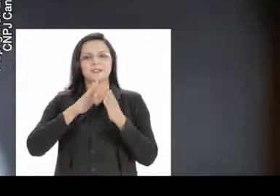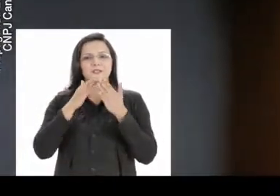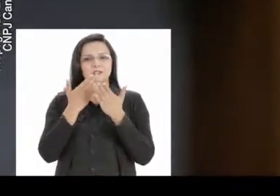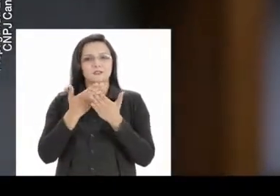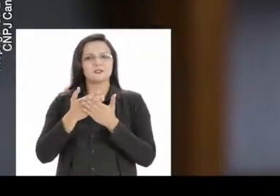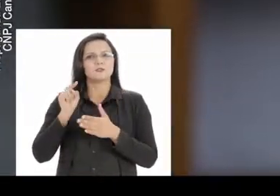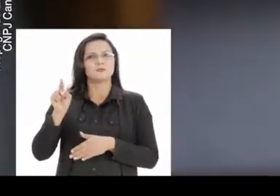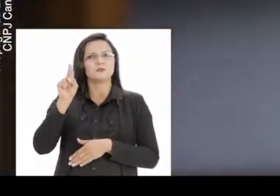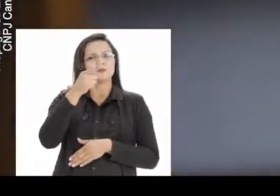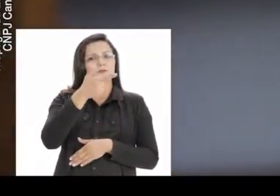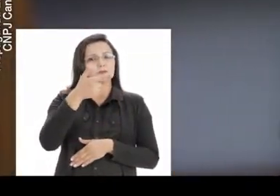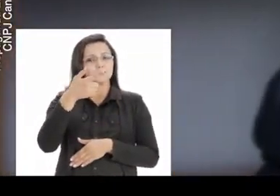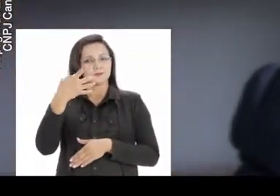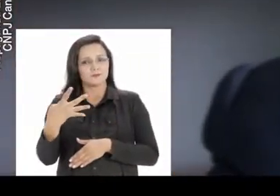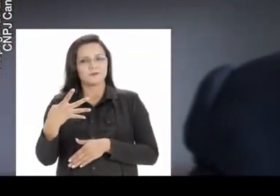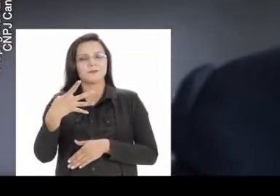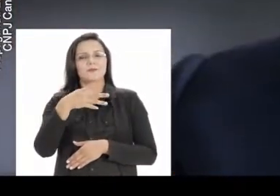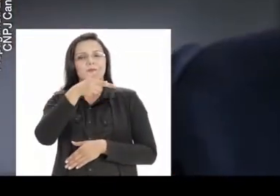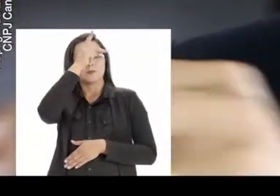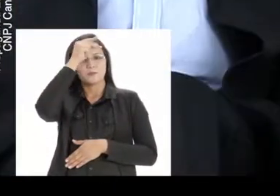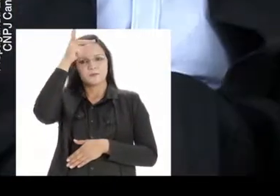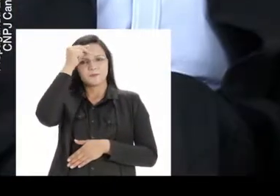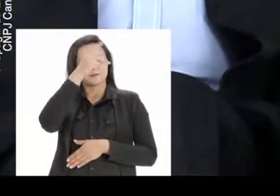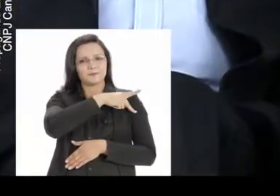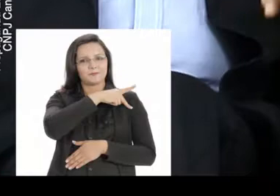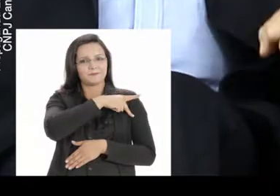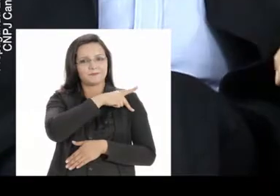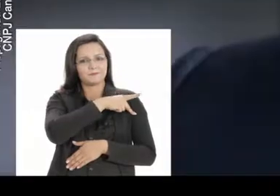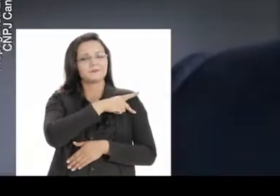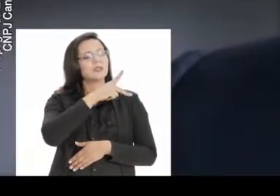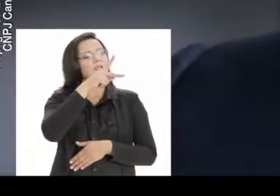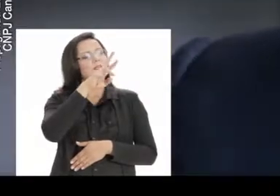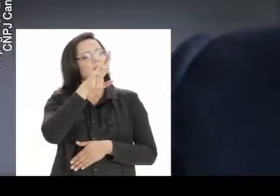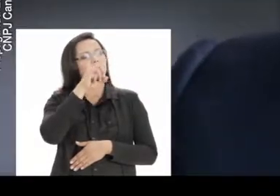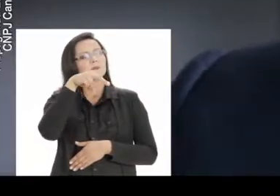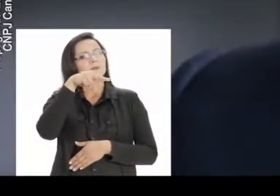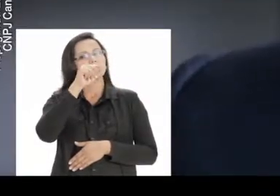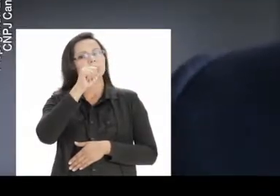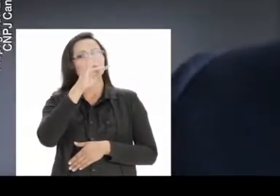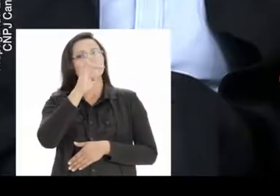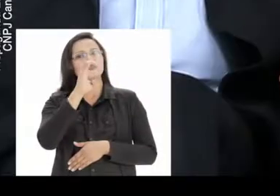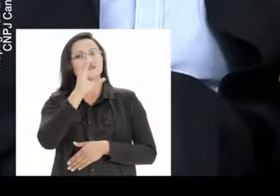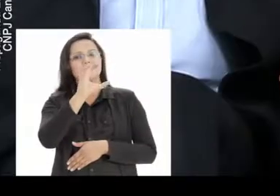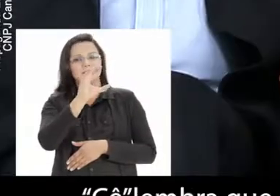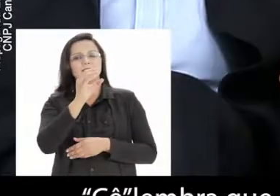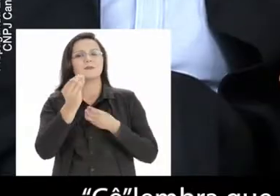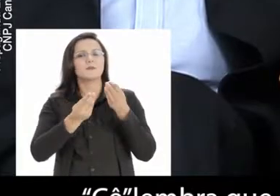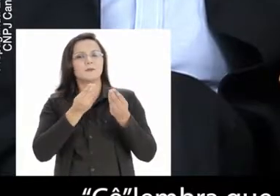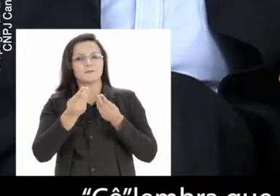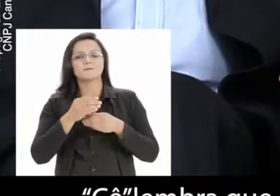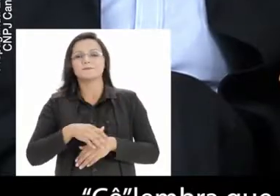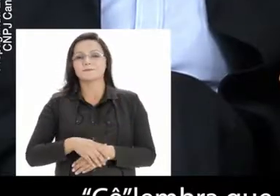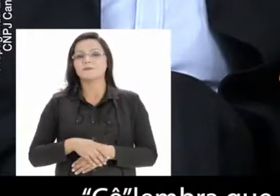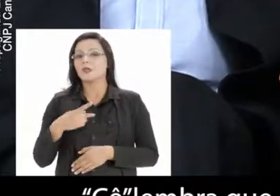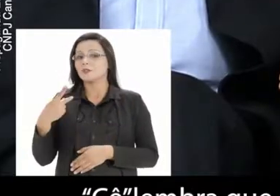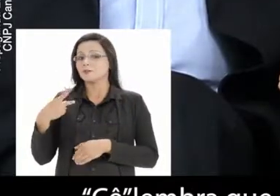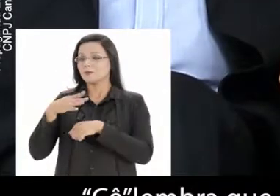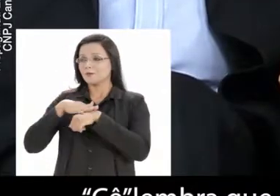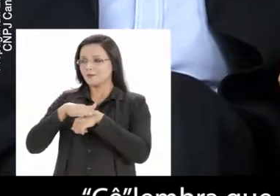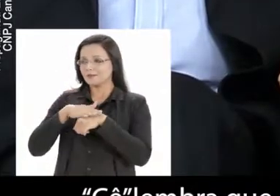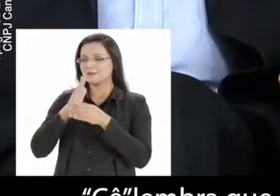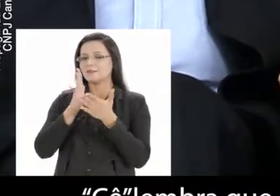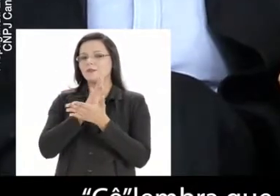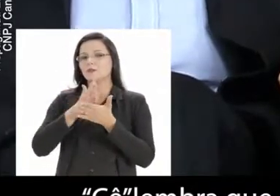nos 224 municípios. E o Pronatec? O Pronatec é show de bola. Você lembra quando a gente conversava? Tem uma